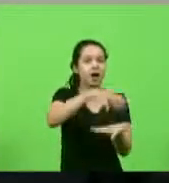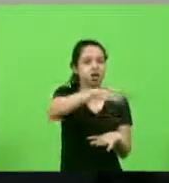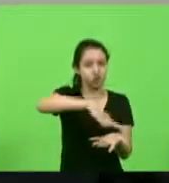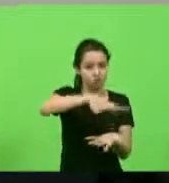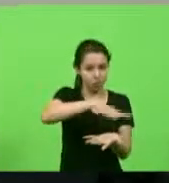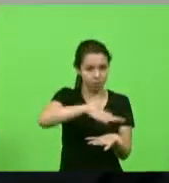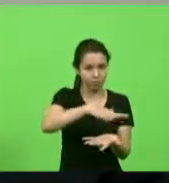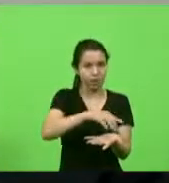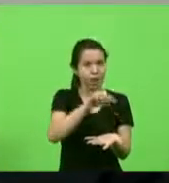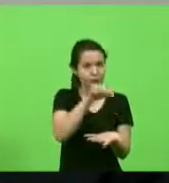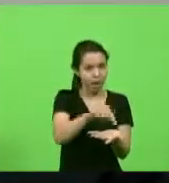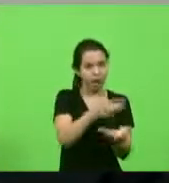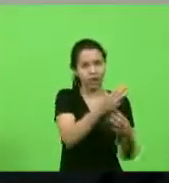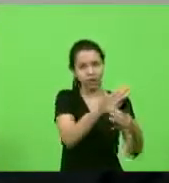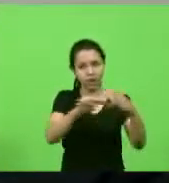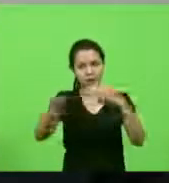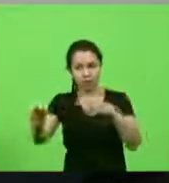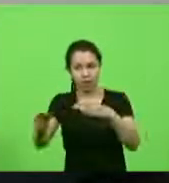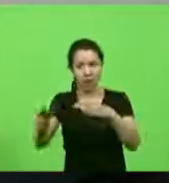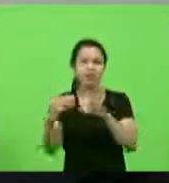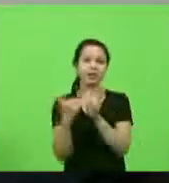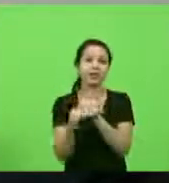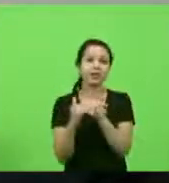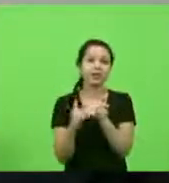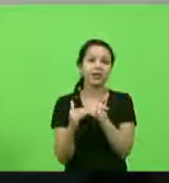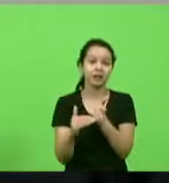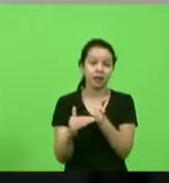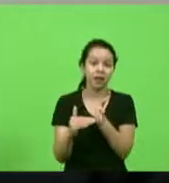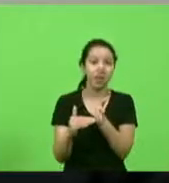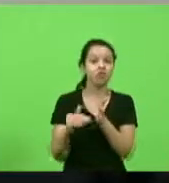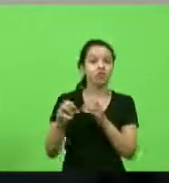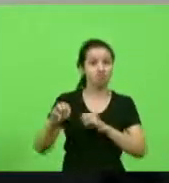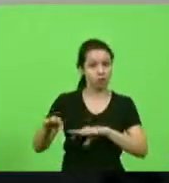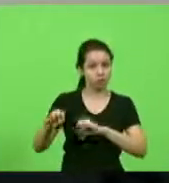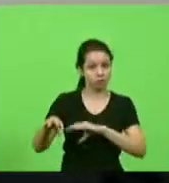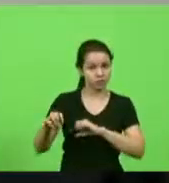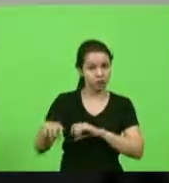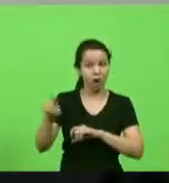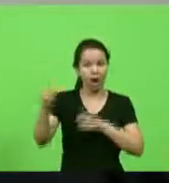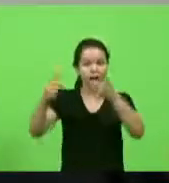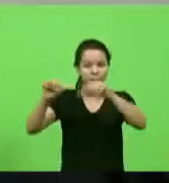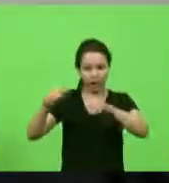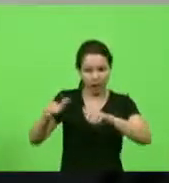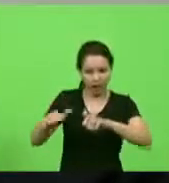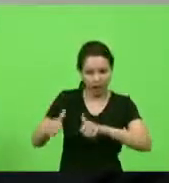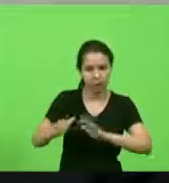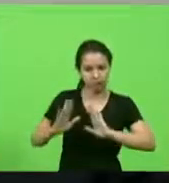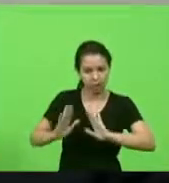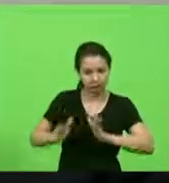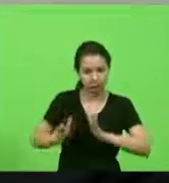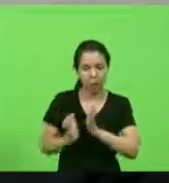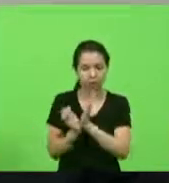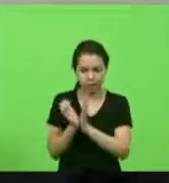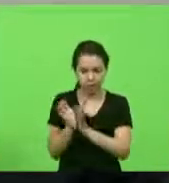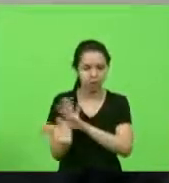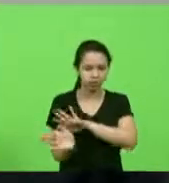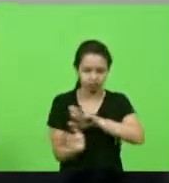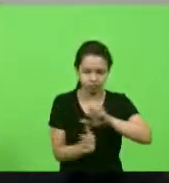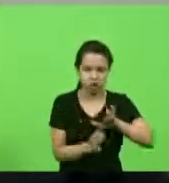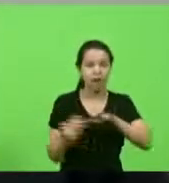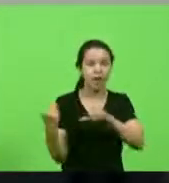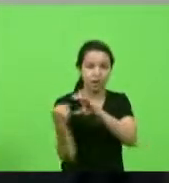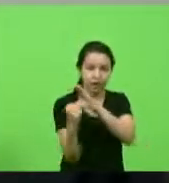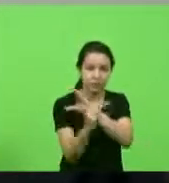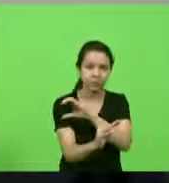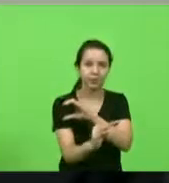secretaria estadual de educação que faz as análises depois de uma parte burocrática encaminha para secretaria